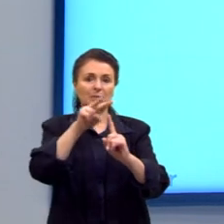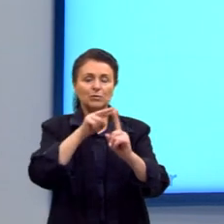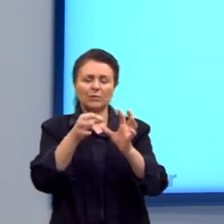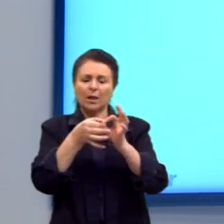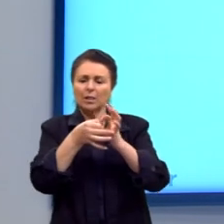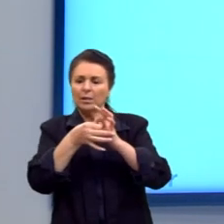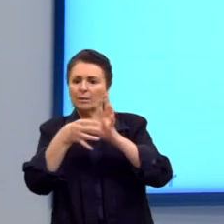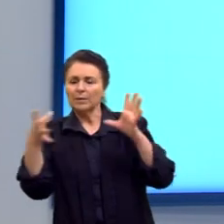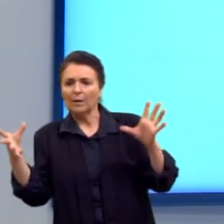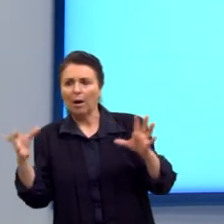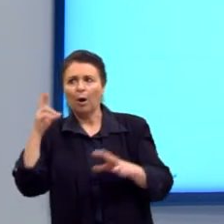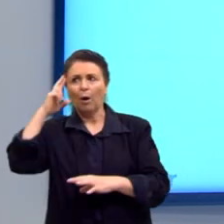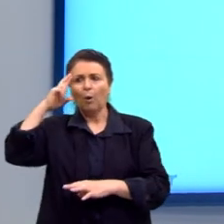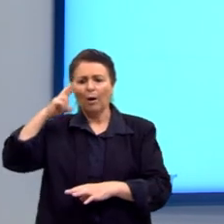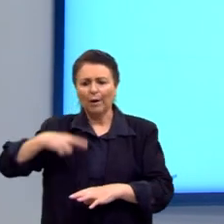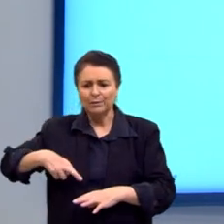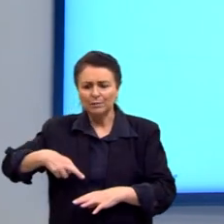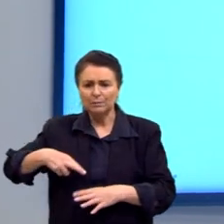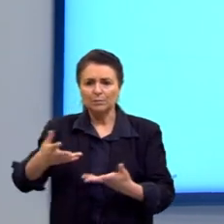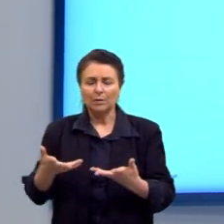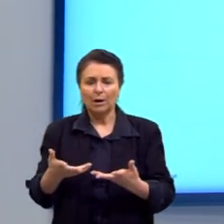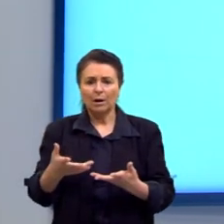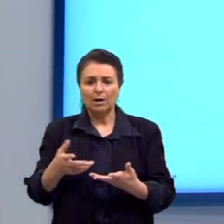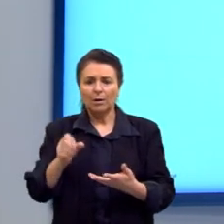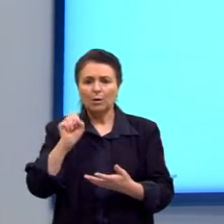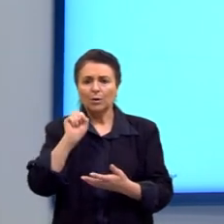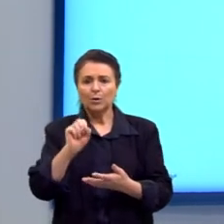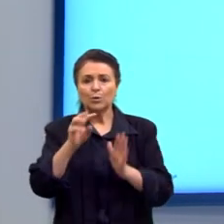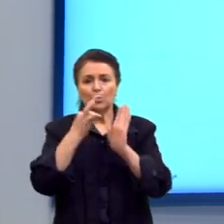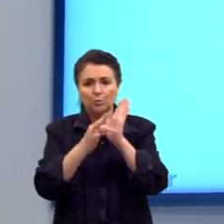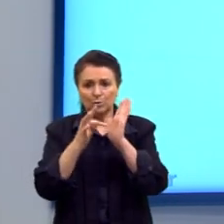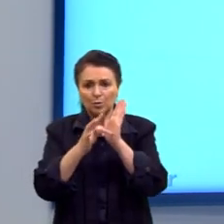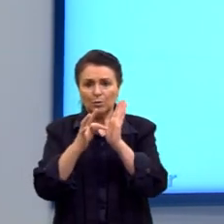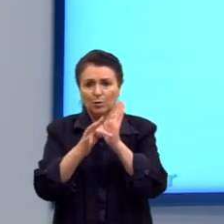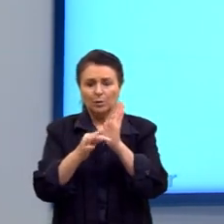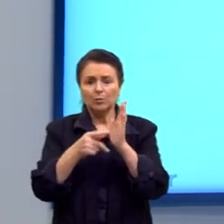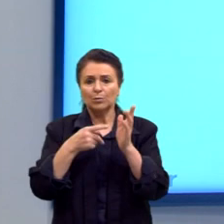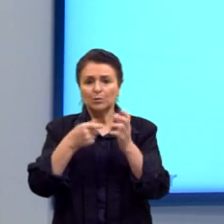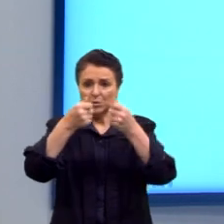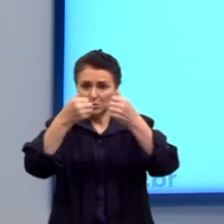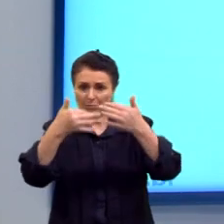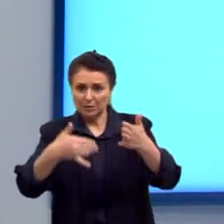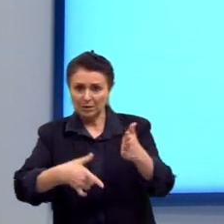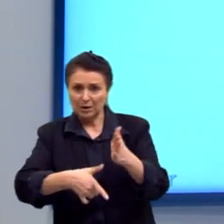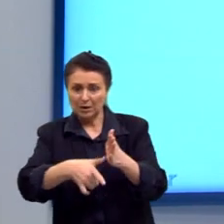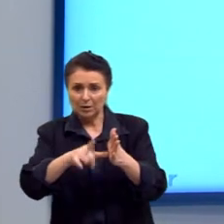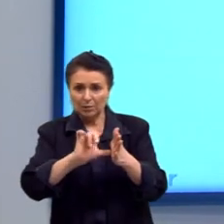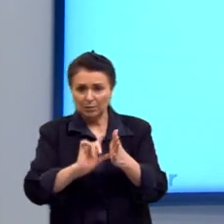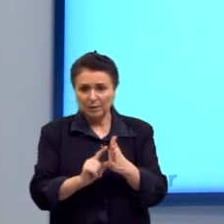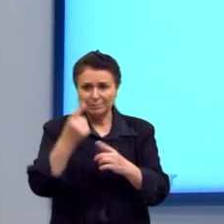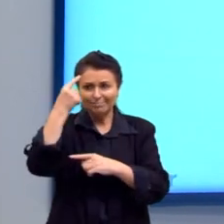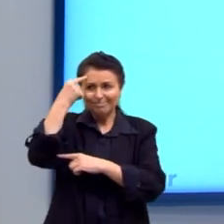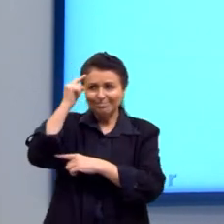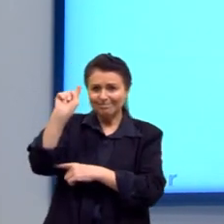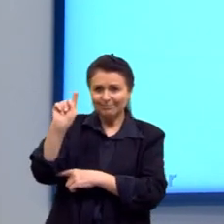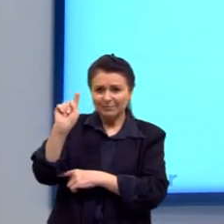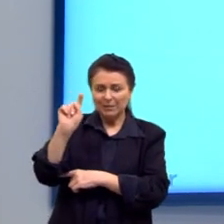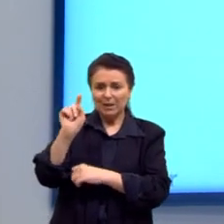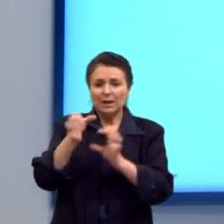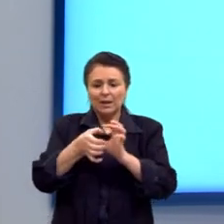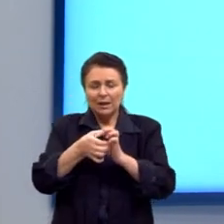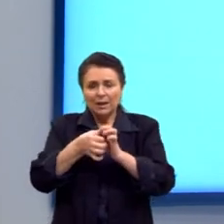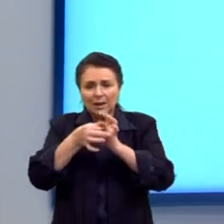racional, que esses teóricos colocaram anteriormente, e esse liberalismo, essas aspirações liberais,